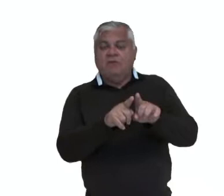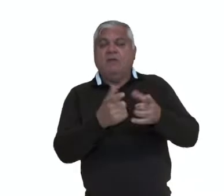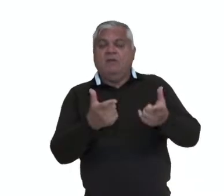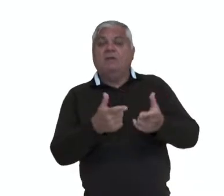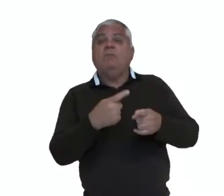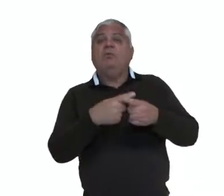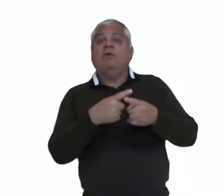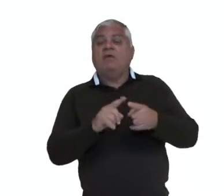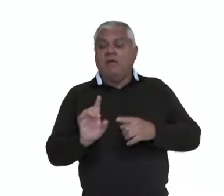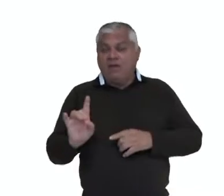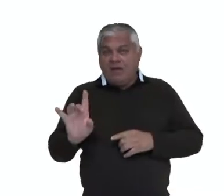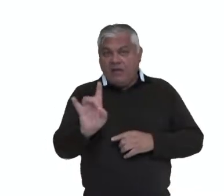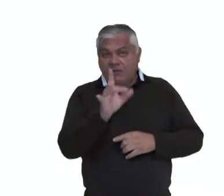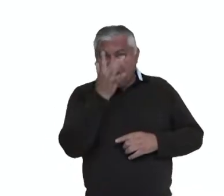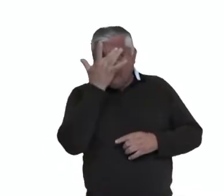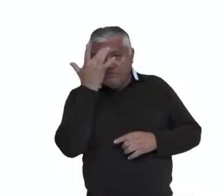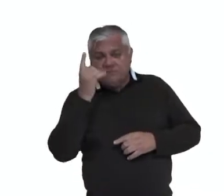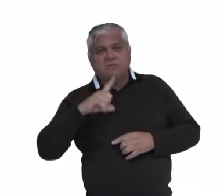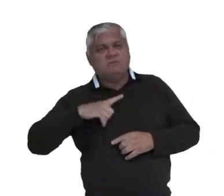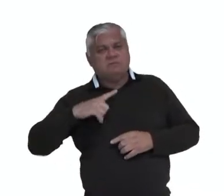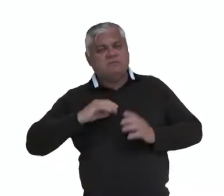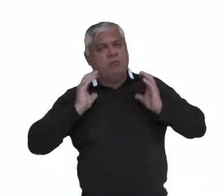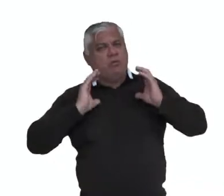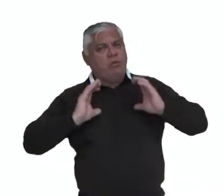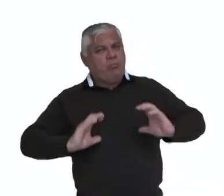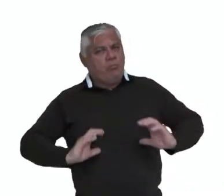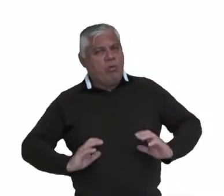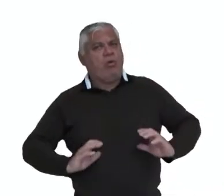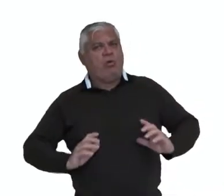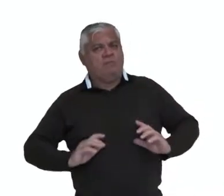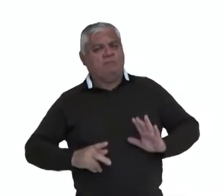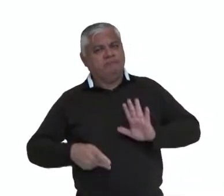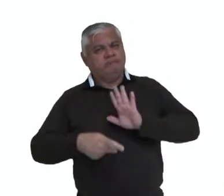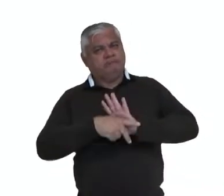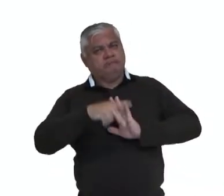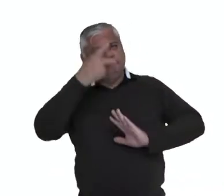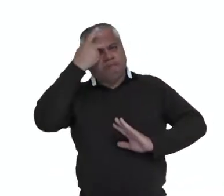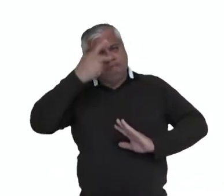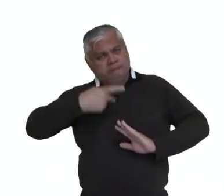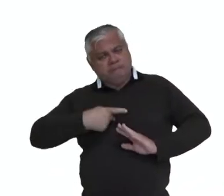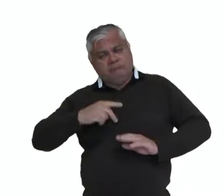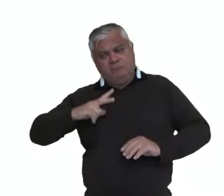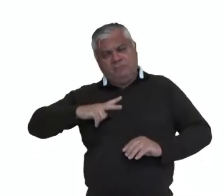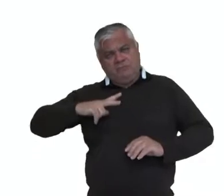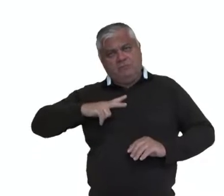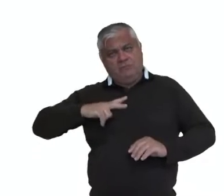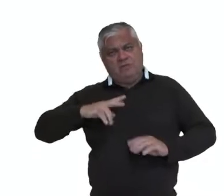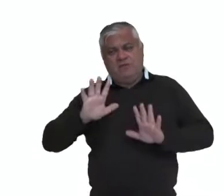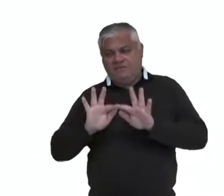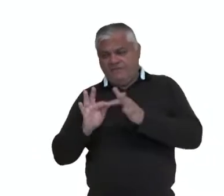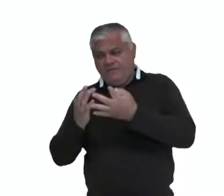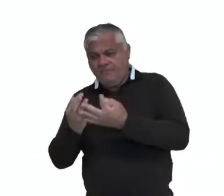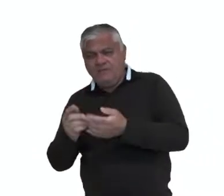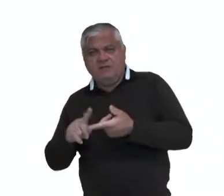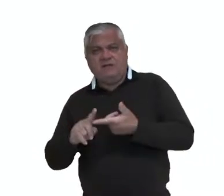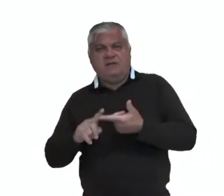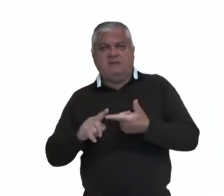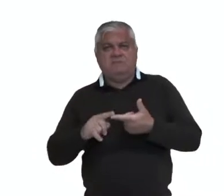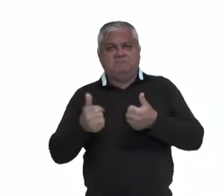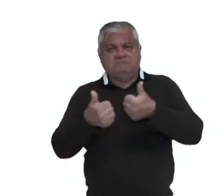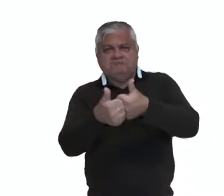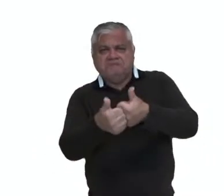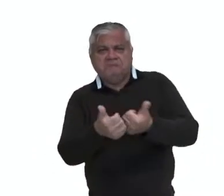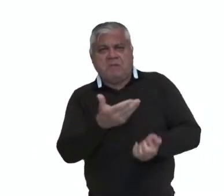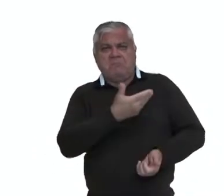pois cada pessoa entende e se comporta de uma maneira em seu ambiente privado, entre familiares e pessoas próximas.